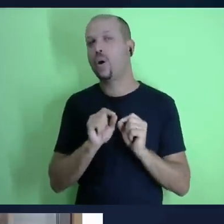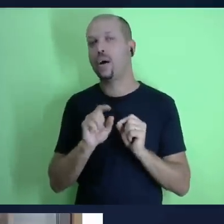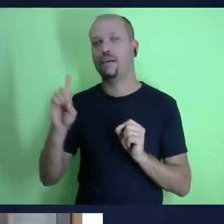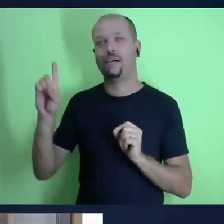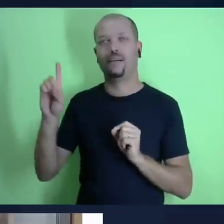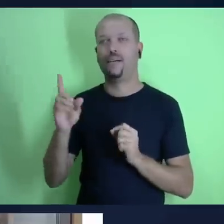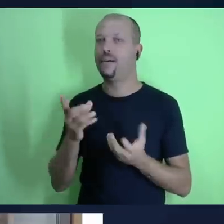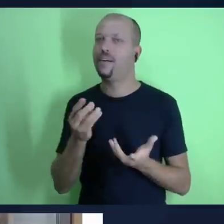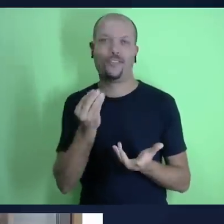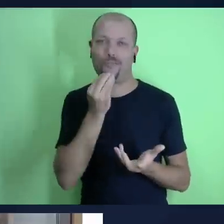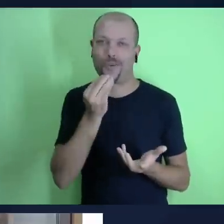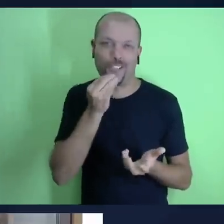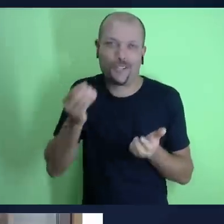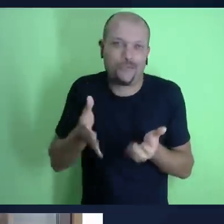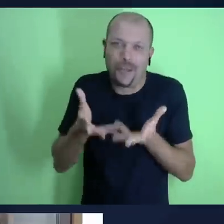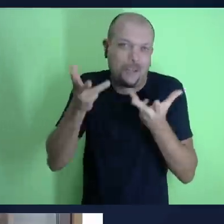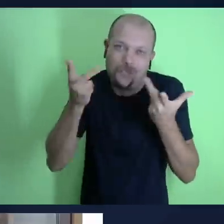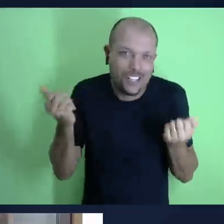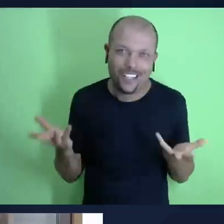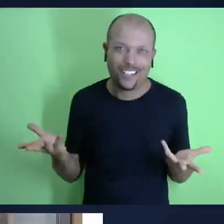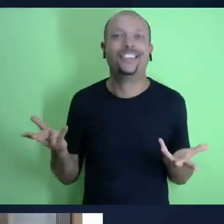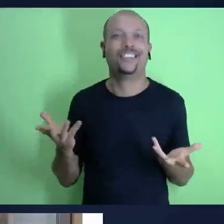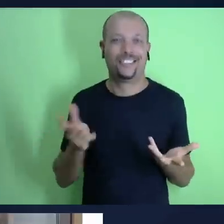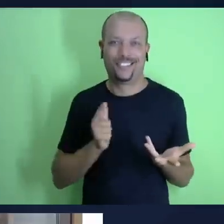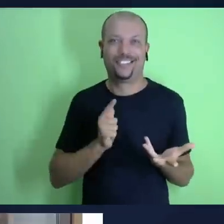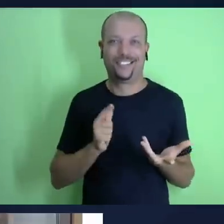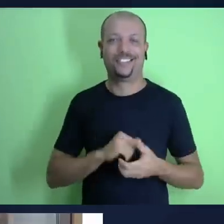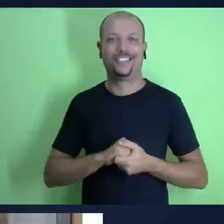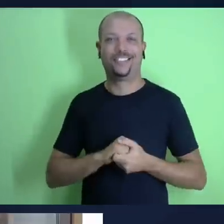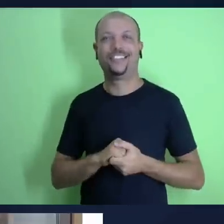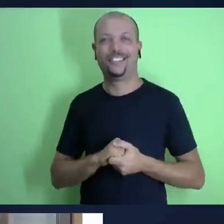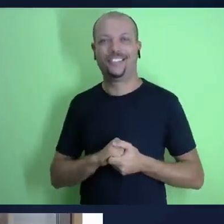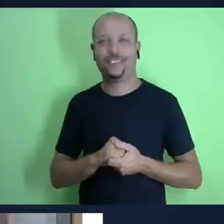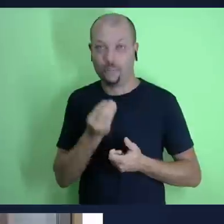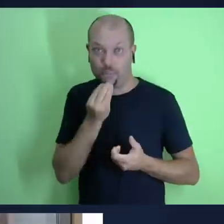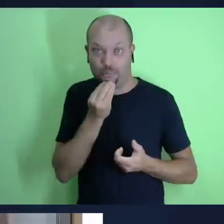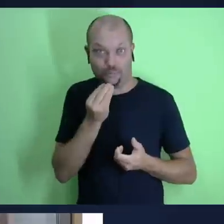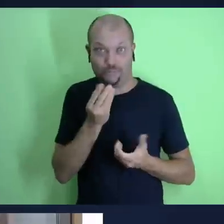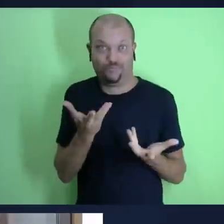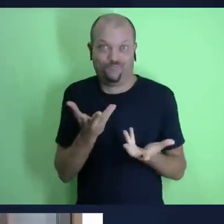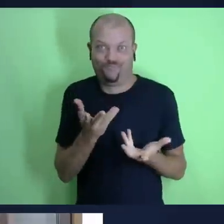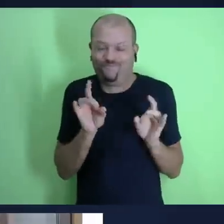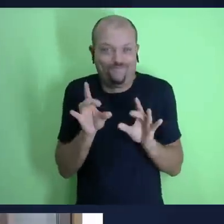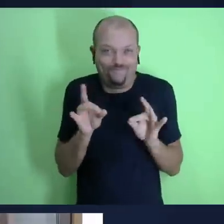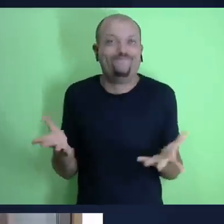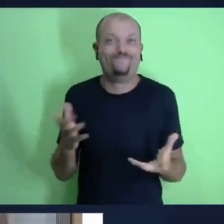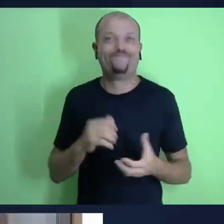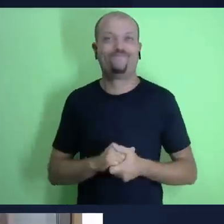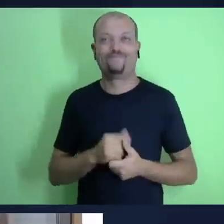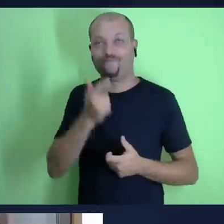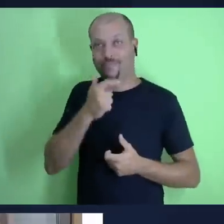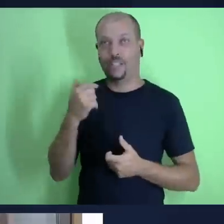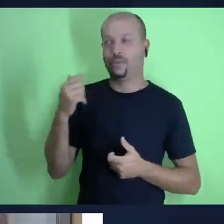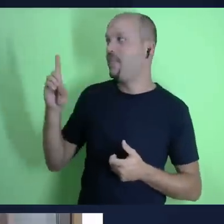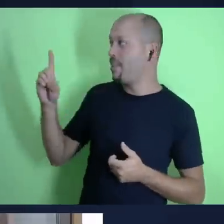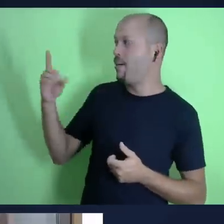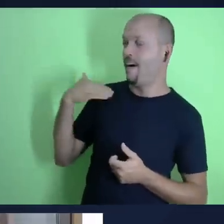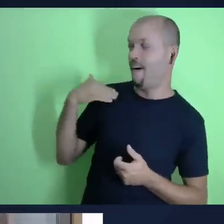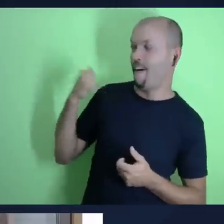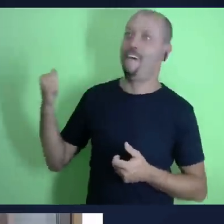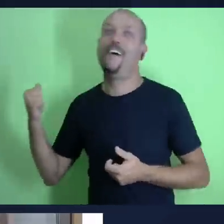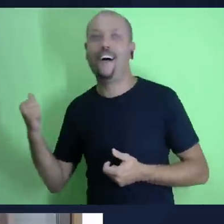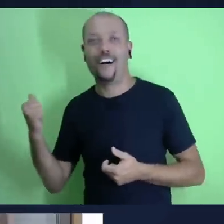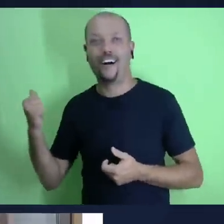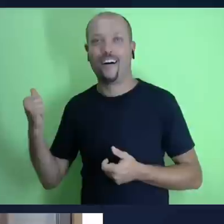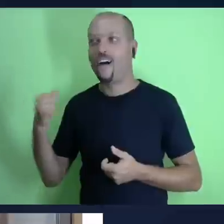deus e chamar o grande deus de meu pai e a eu tive a oportunidade de ter um